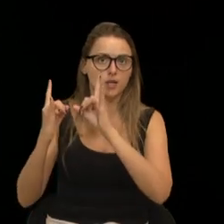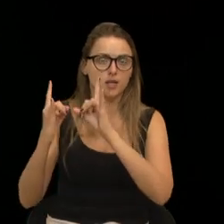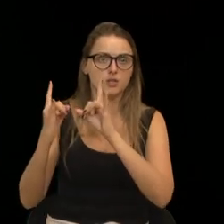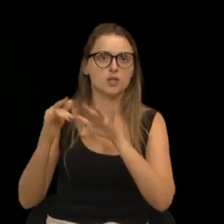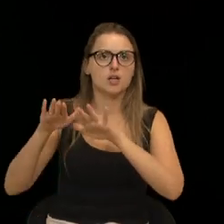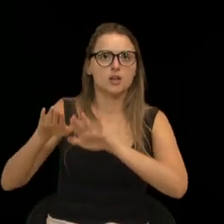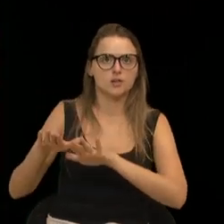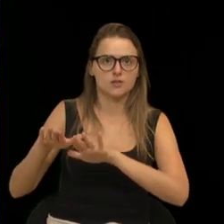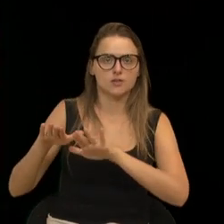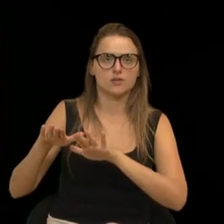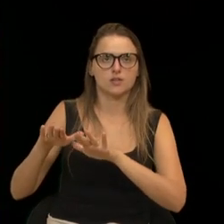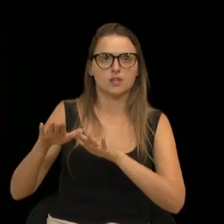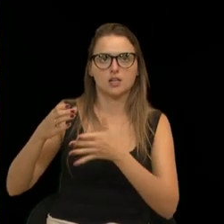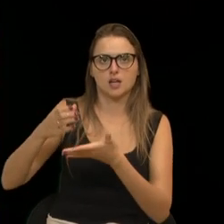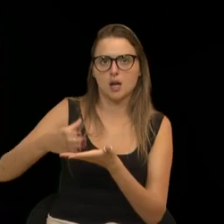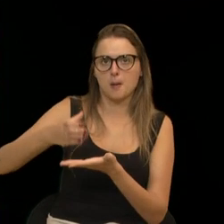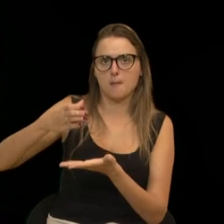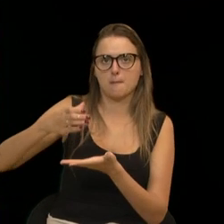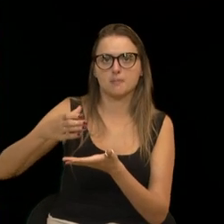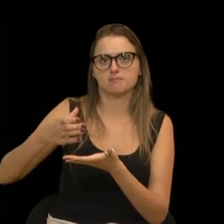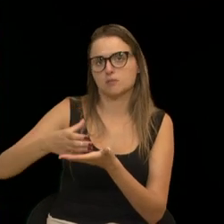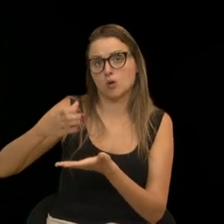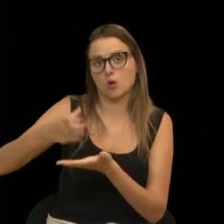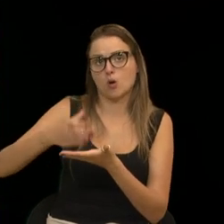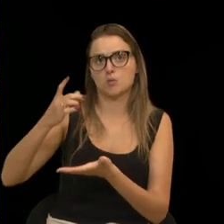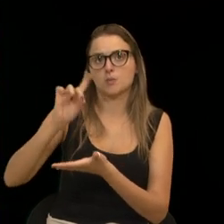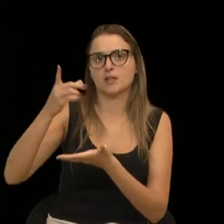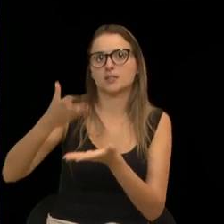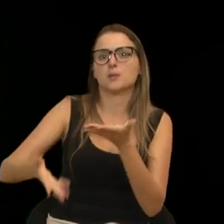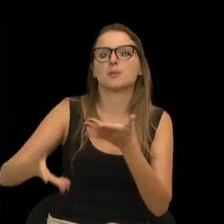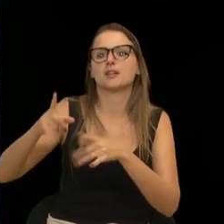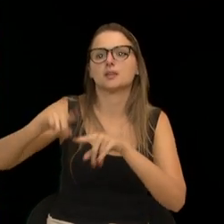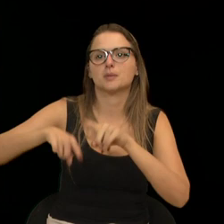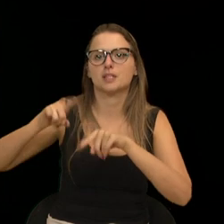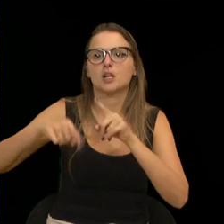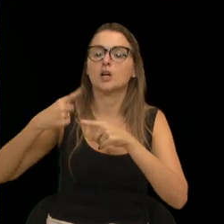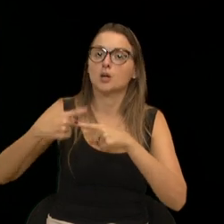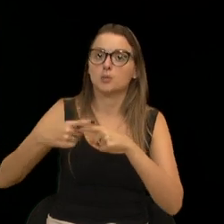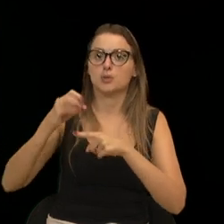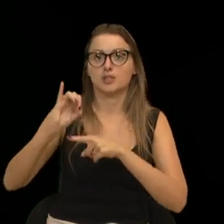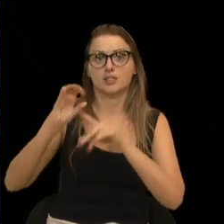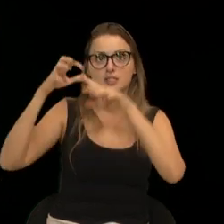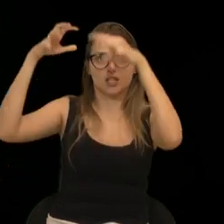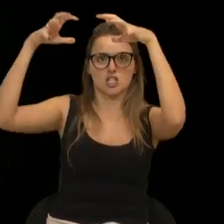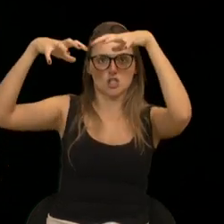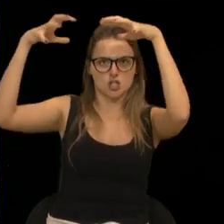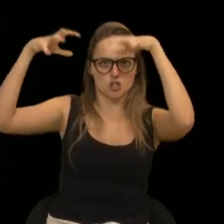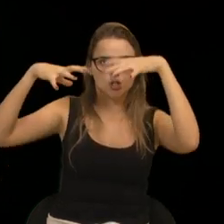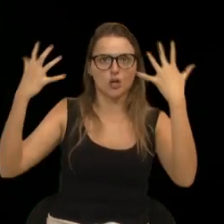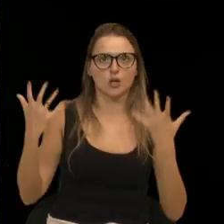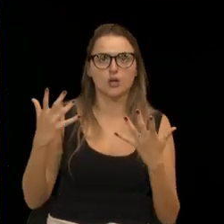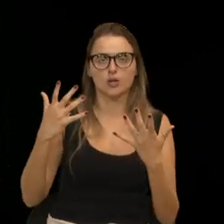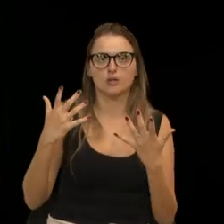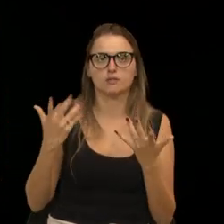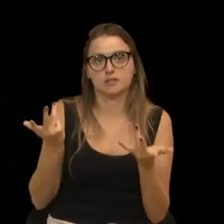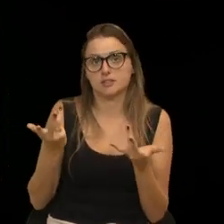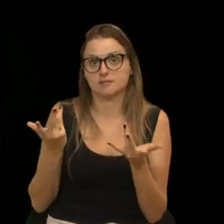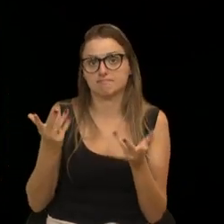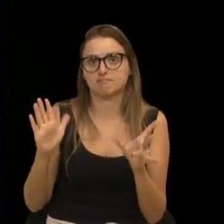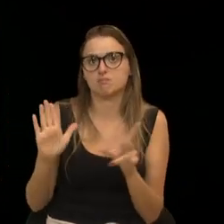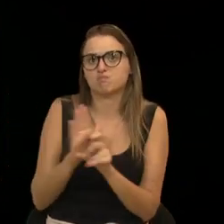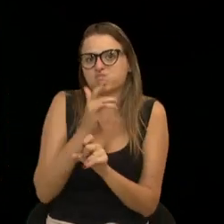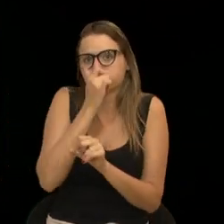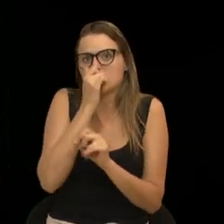deixa baldes colocados dentro da sua sala para não perder os seus produtos, porque se chove, a chuva toma conta